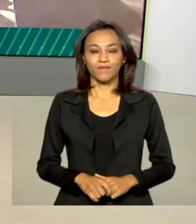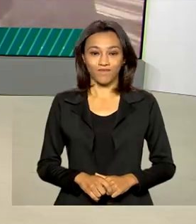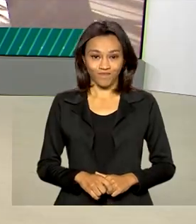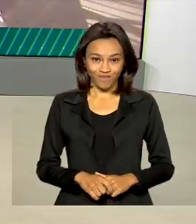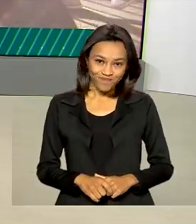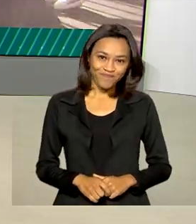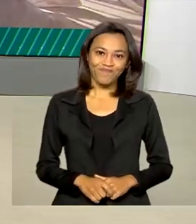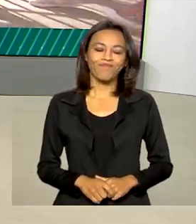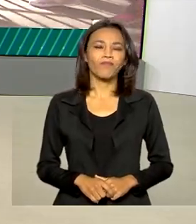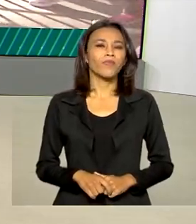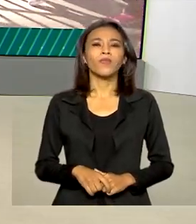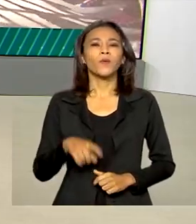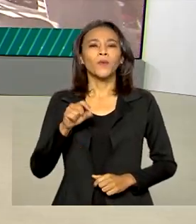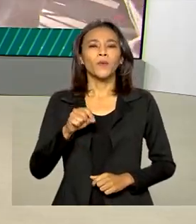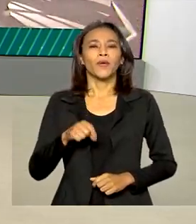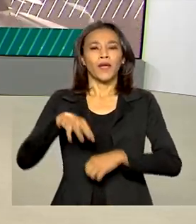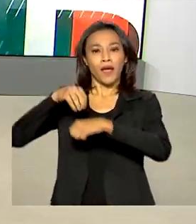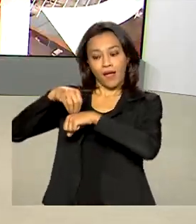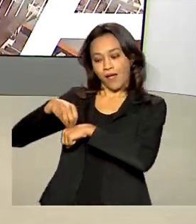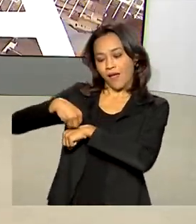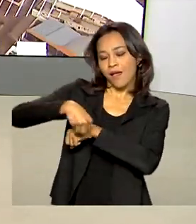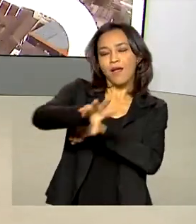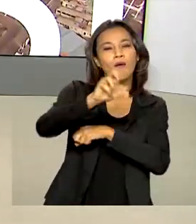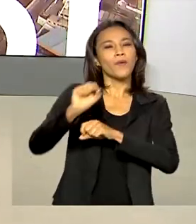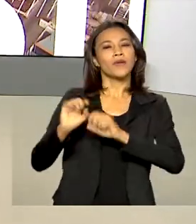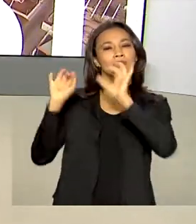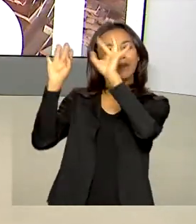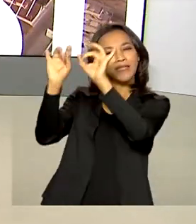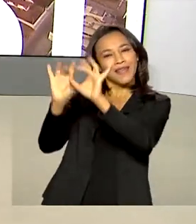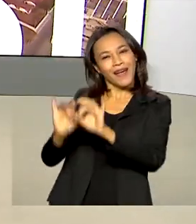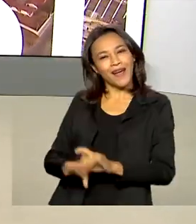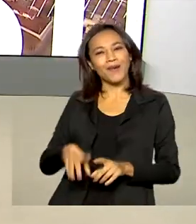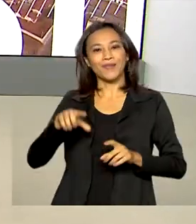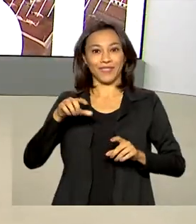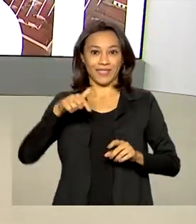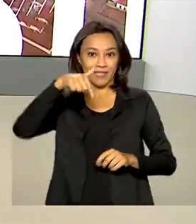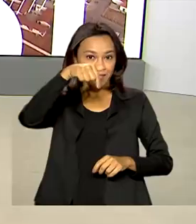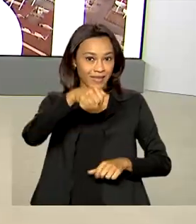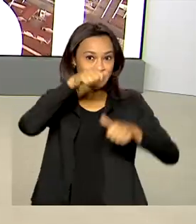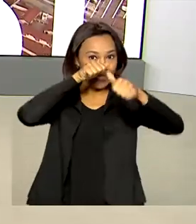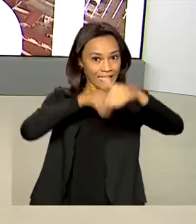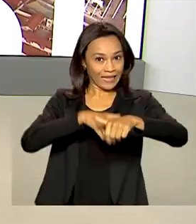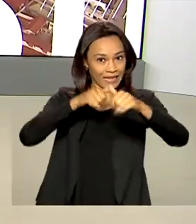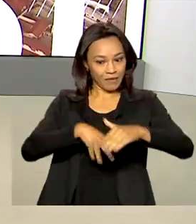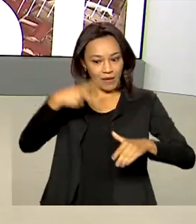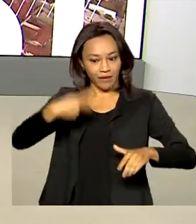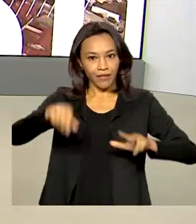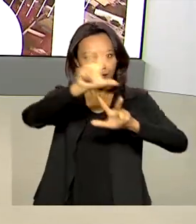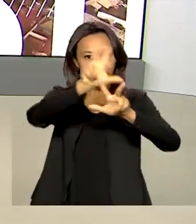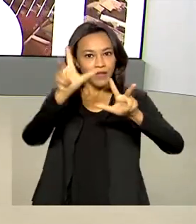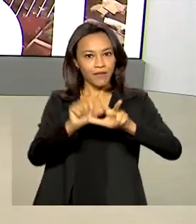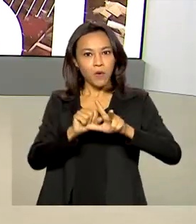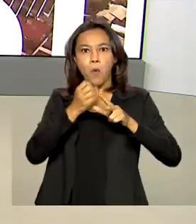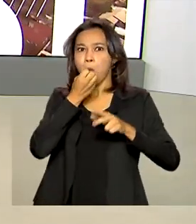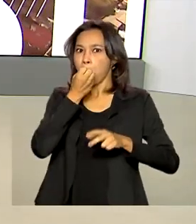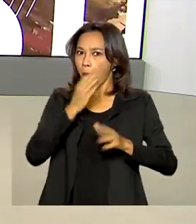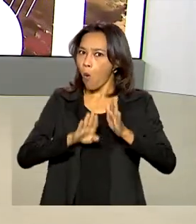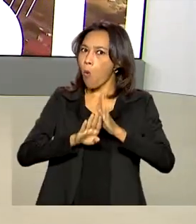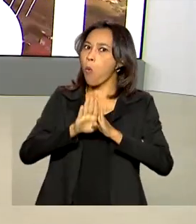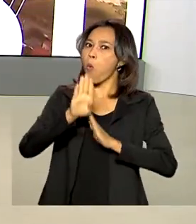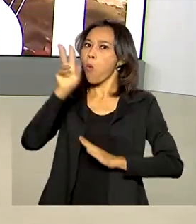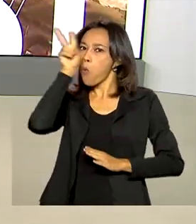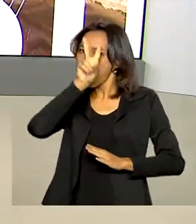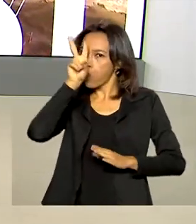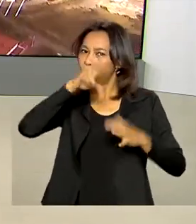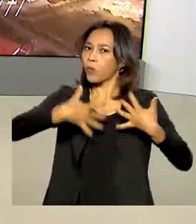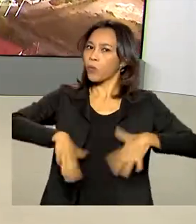A transmissão da programação especial do 7 de setembro rendeu à TV Brasil um desempenho histórico. Segundo dados